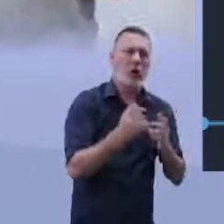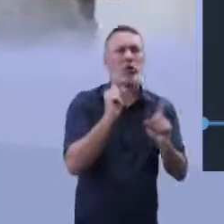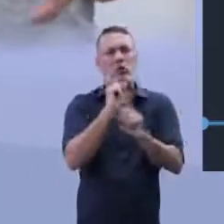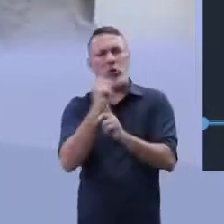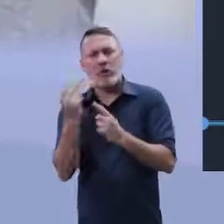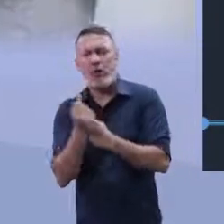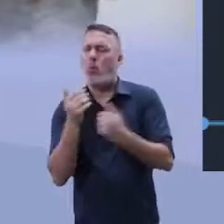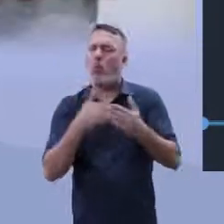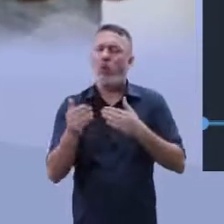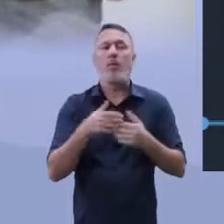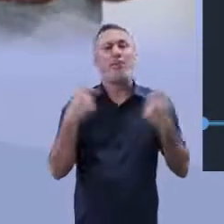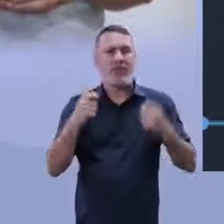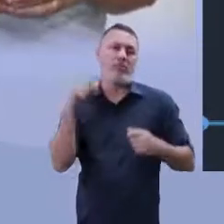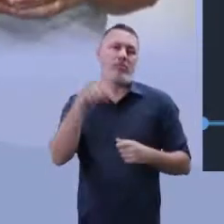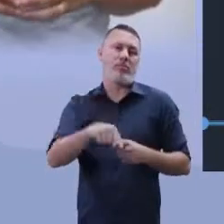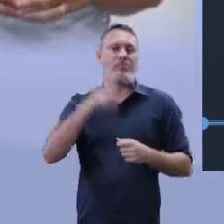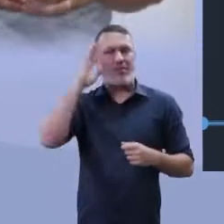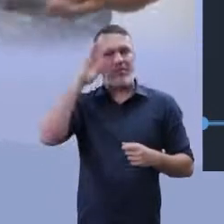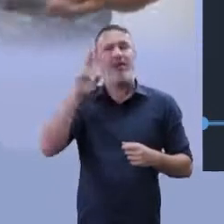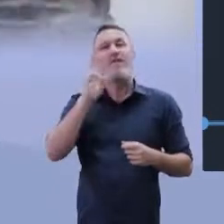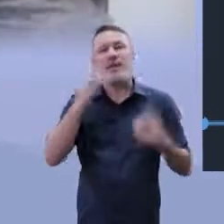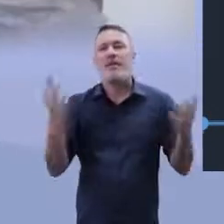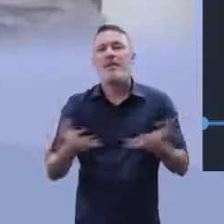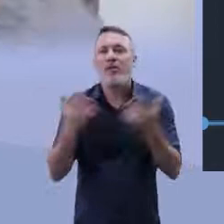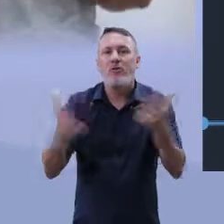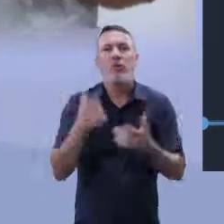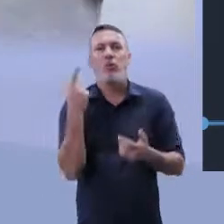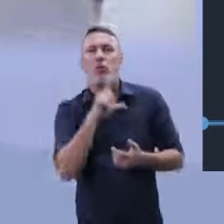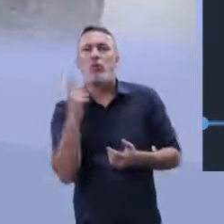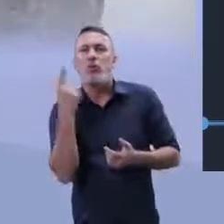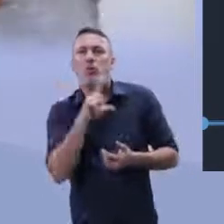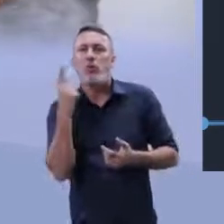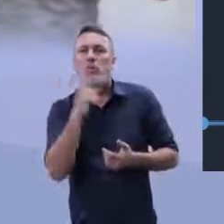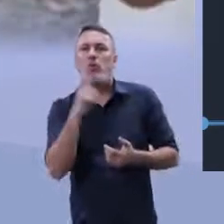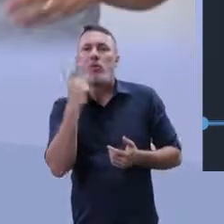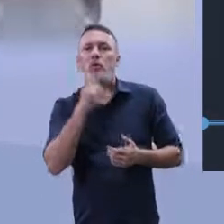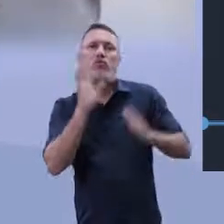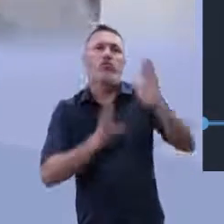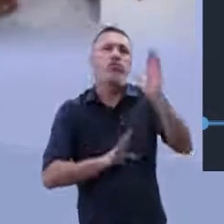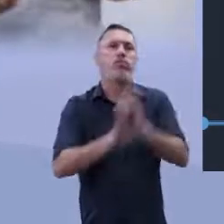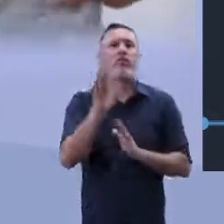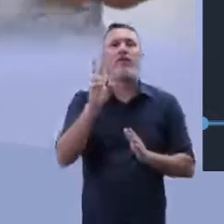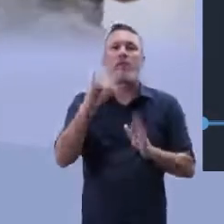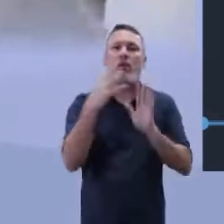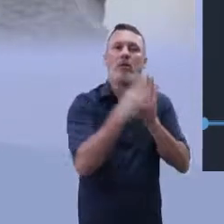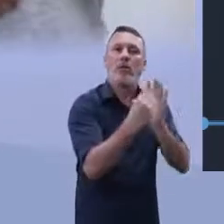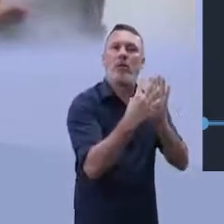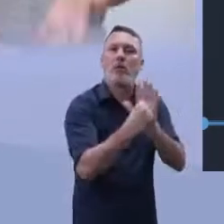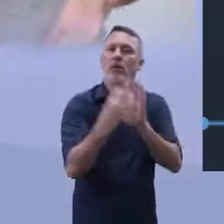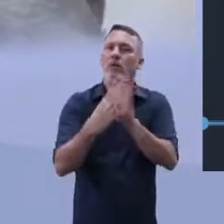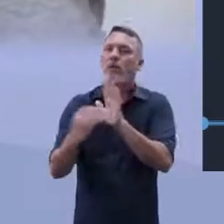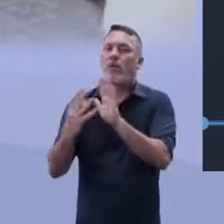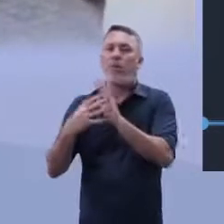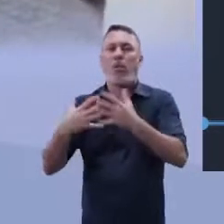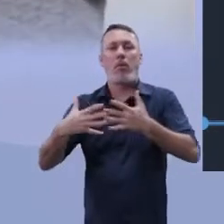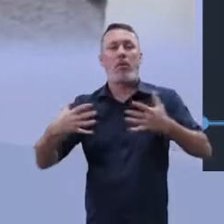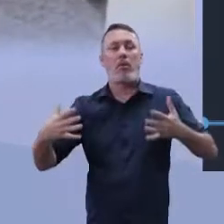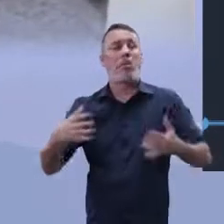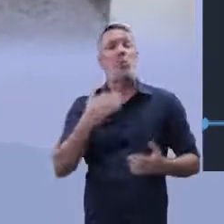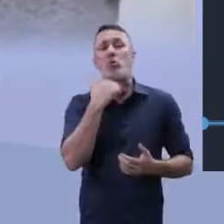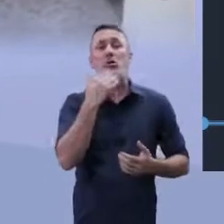envolvem a sociedade, precisa estar presente. Porque aí eu vou incentivando, incentivando, incentivando. Vou incentivando outras pessoas.